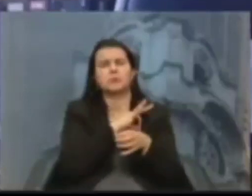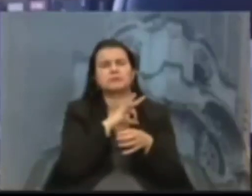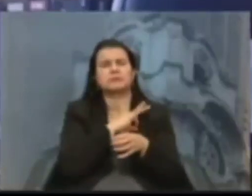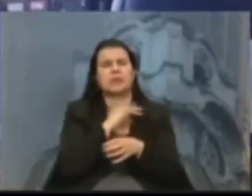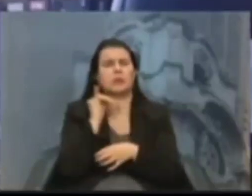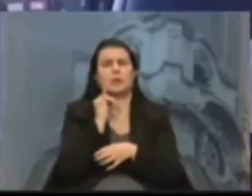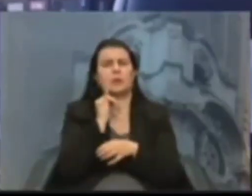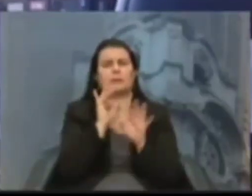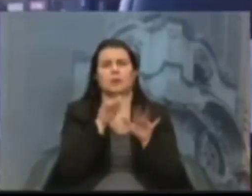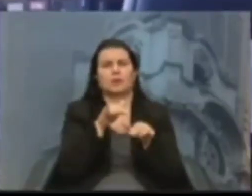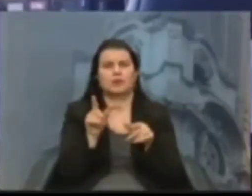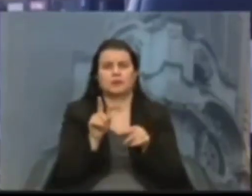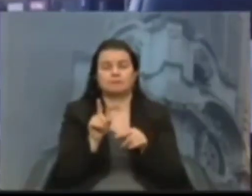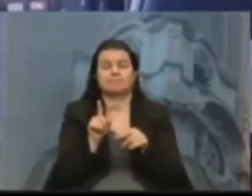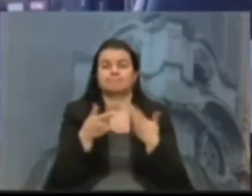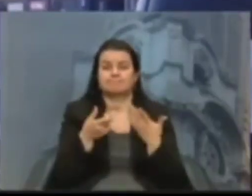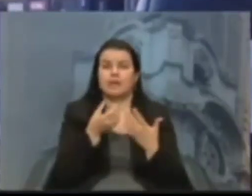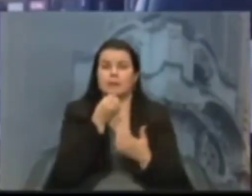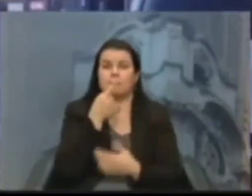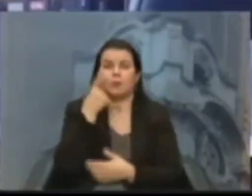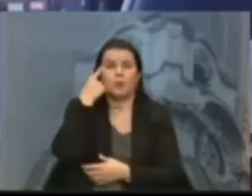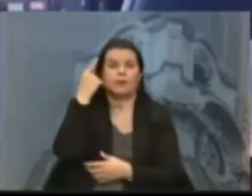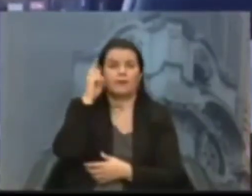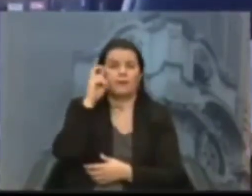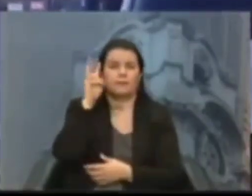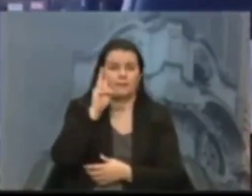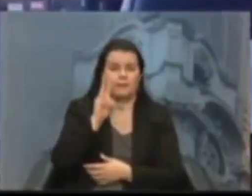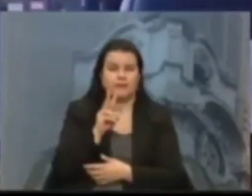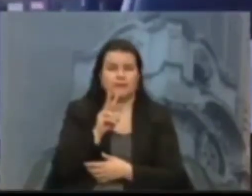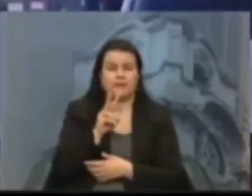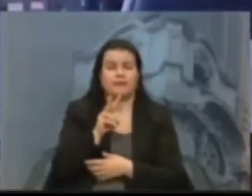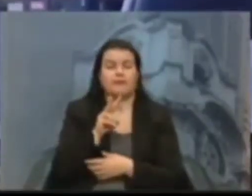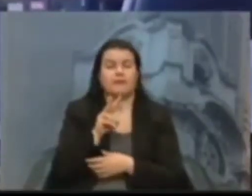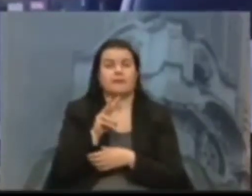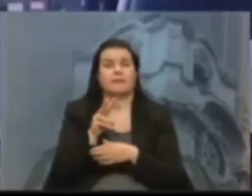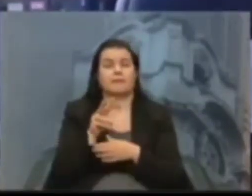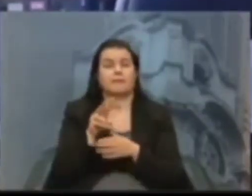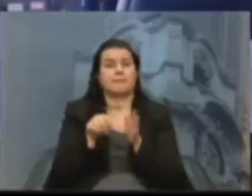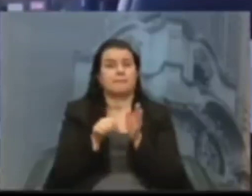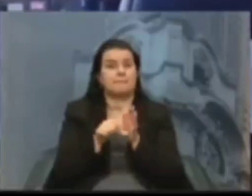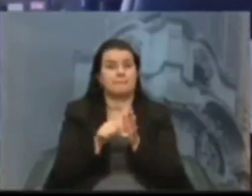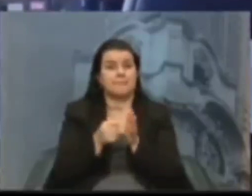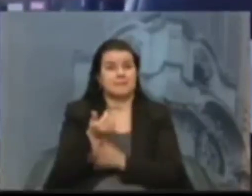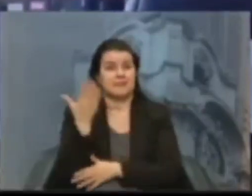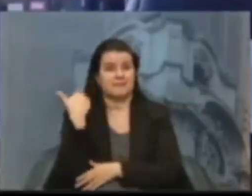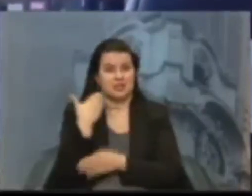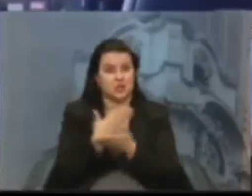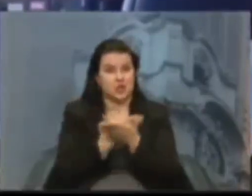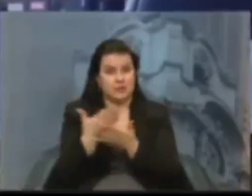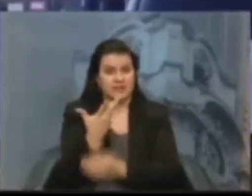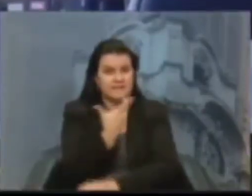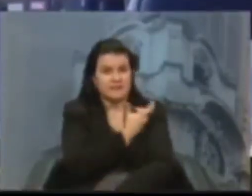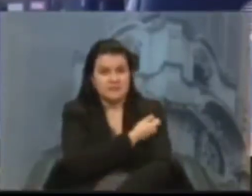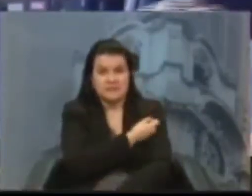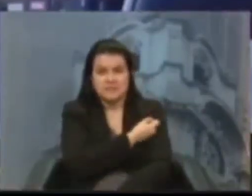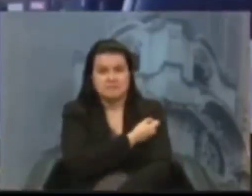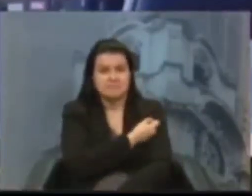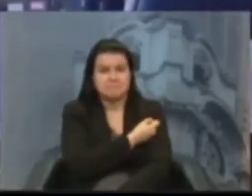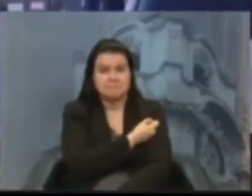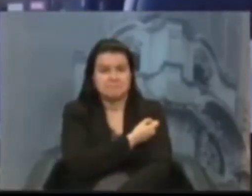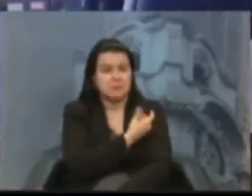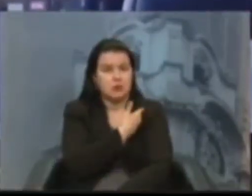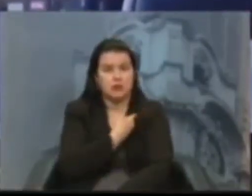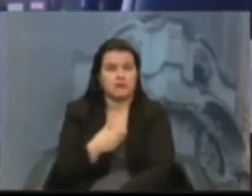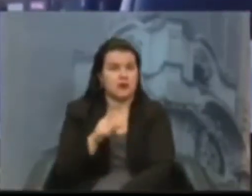é bom que se lembre que na primeira leva de vacinas os policiais não estavam incluídos, nem os policiais, nem os